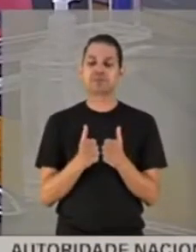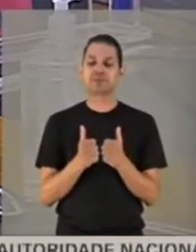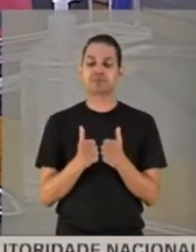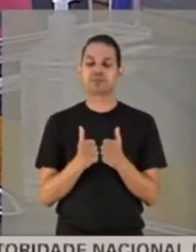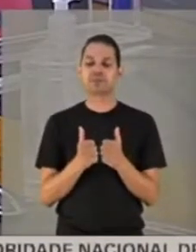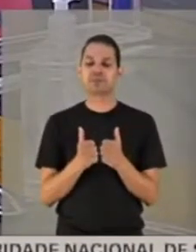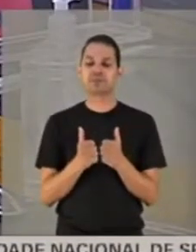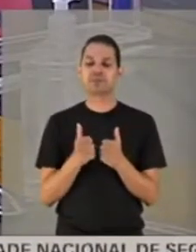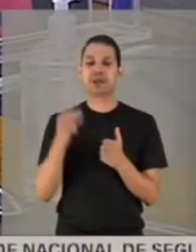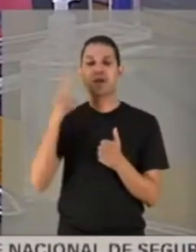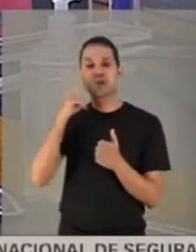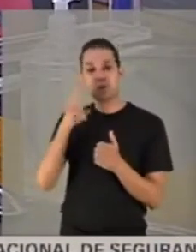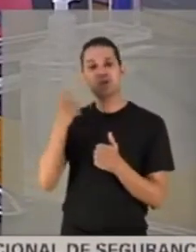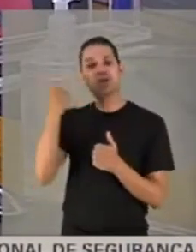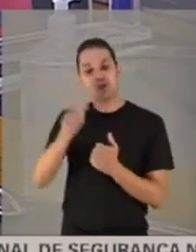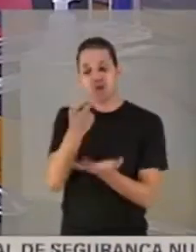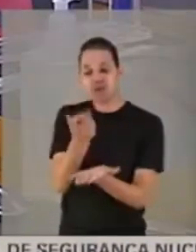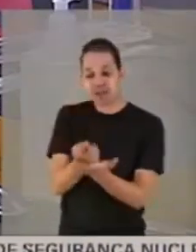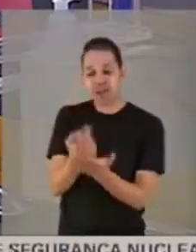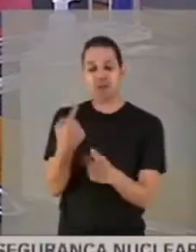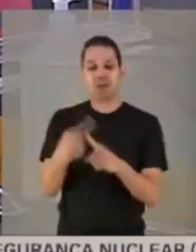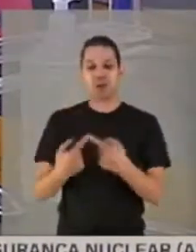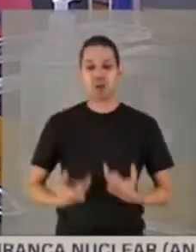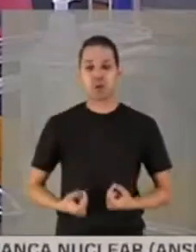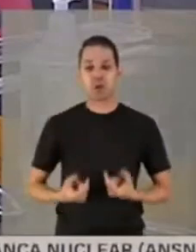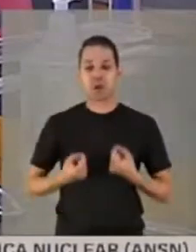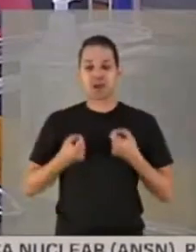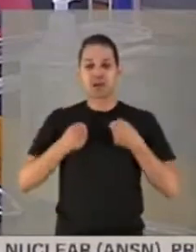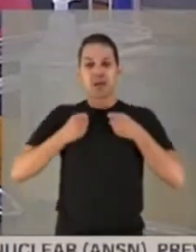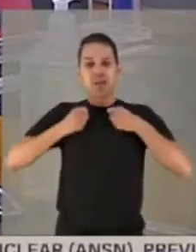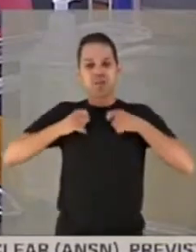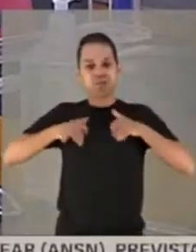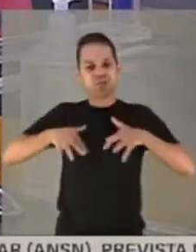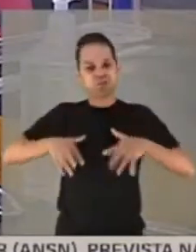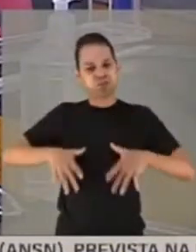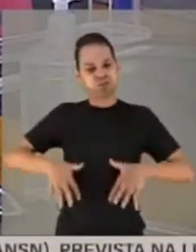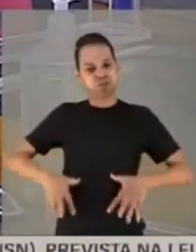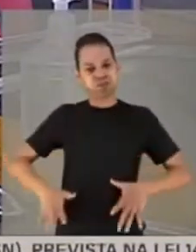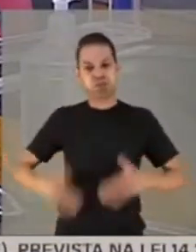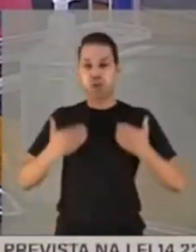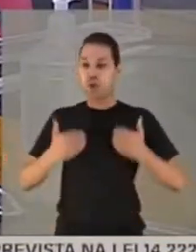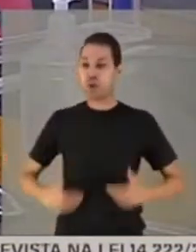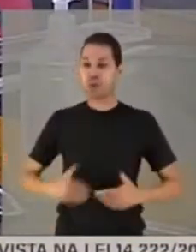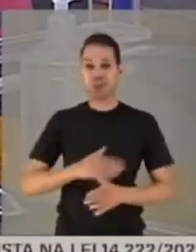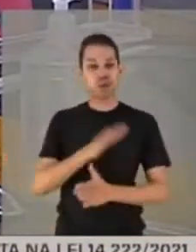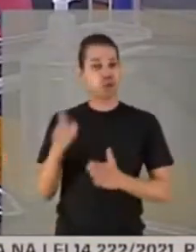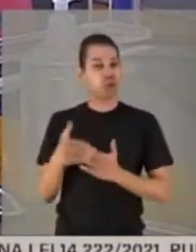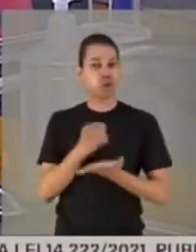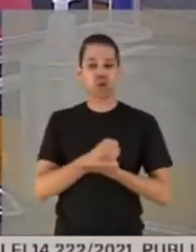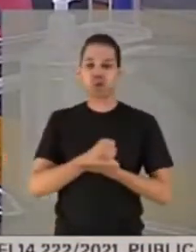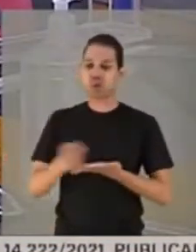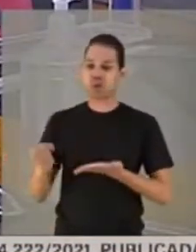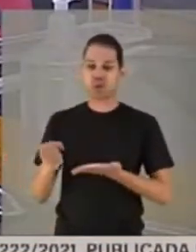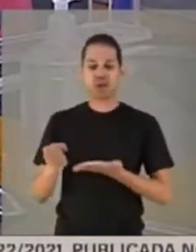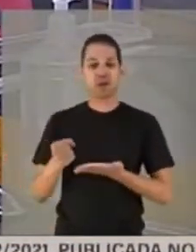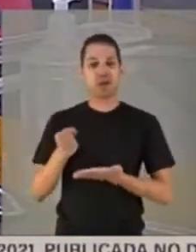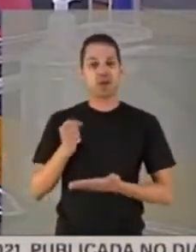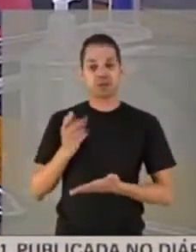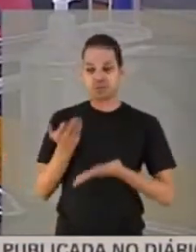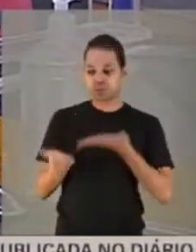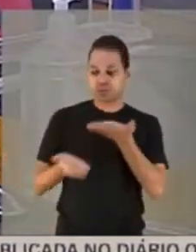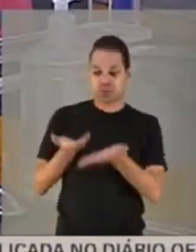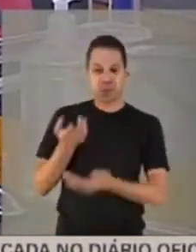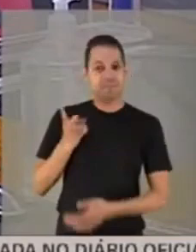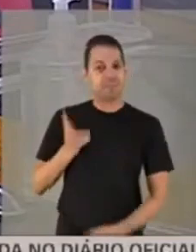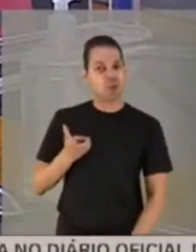ele dois dias depois foi internado de novo, porque o câncer dele tinha se generalizado por todo o corpo, não tinha mais como continuar o tratamento,